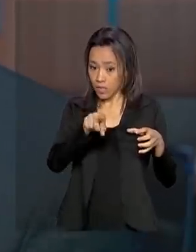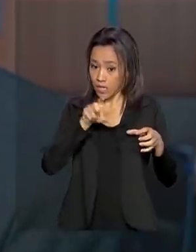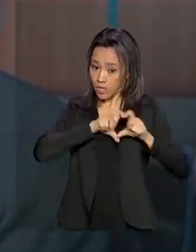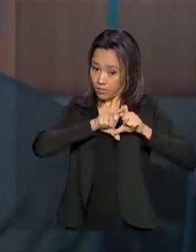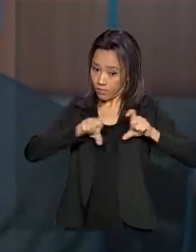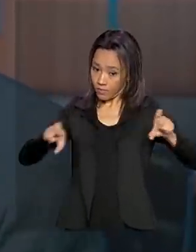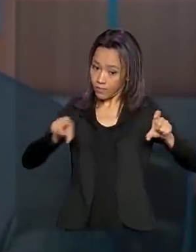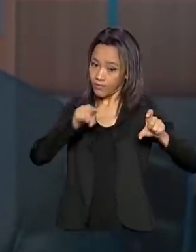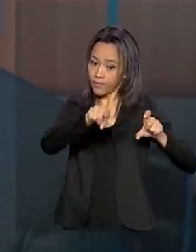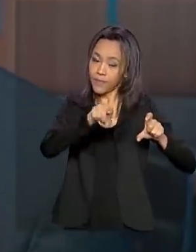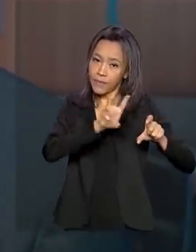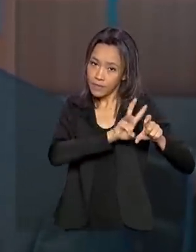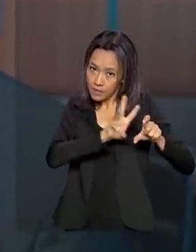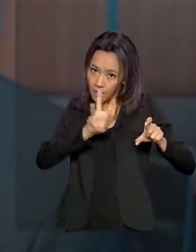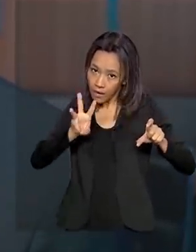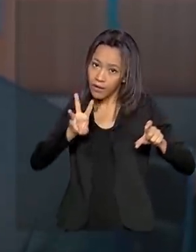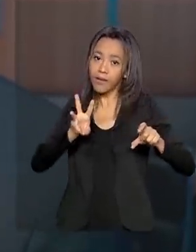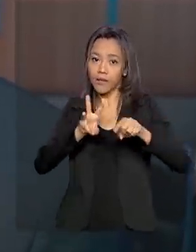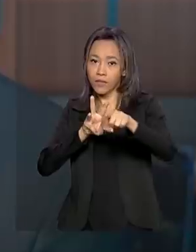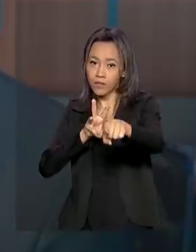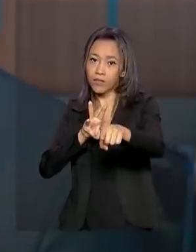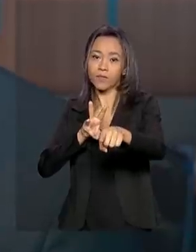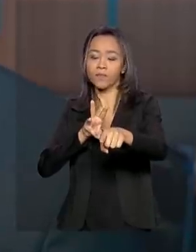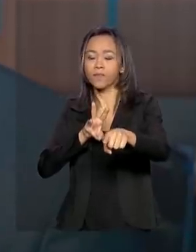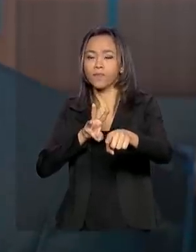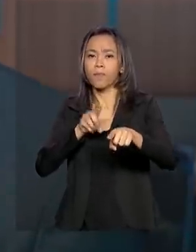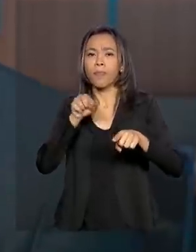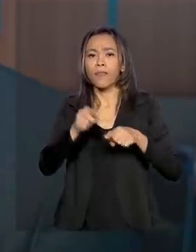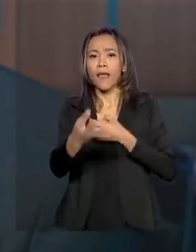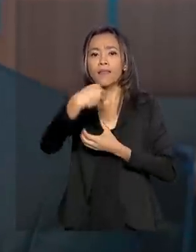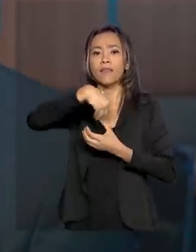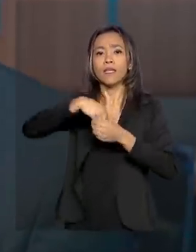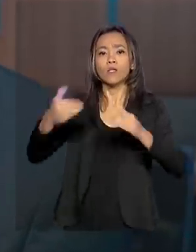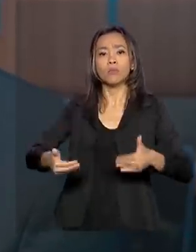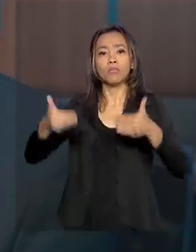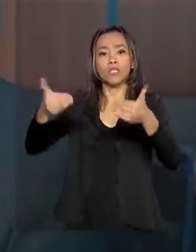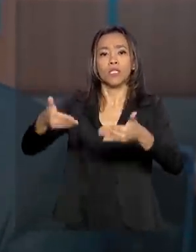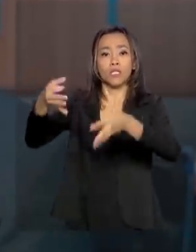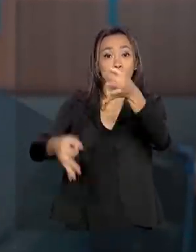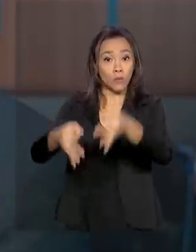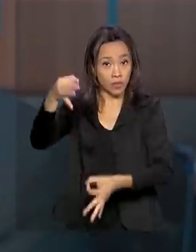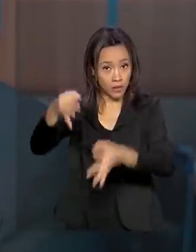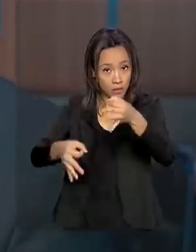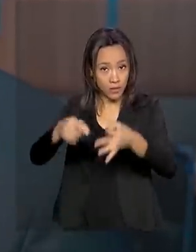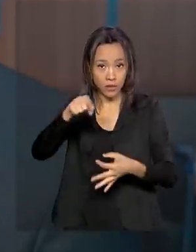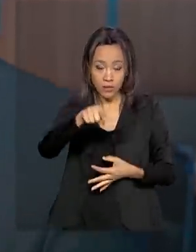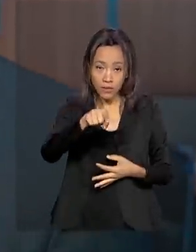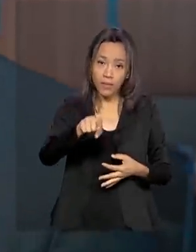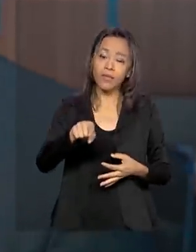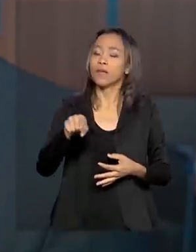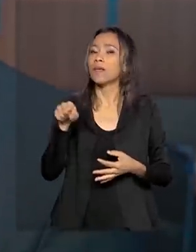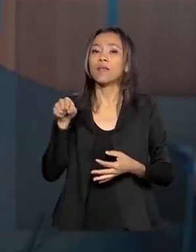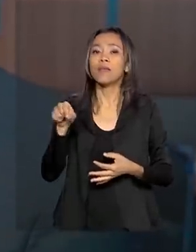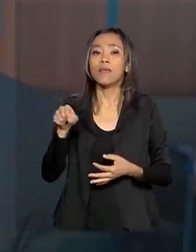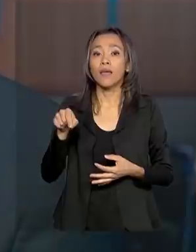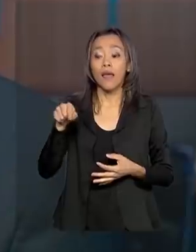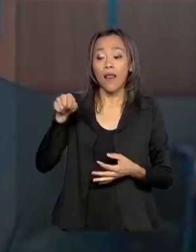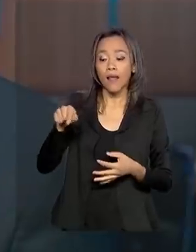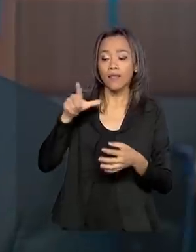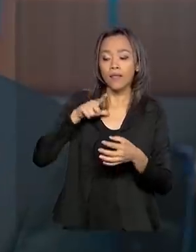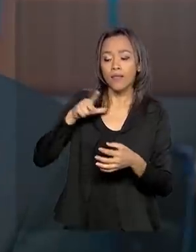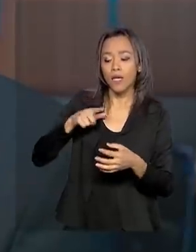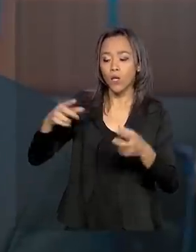.br que está ali na Senacom, do Ministério da Justiça, que permite que ali haja uma Câmara de